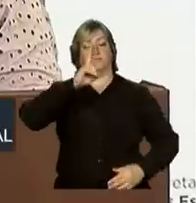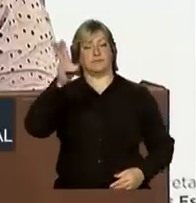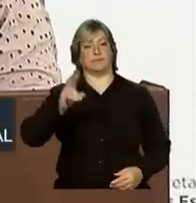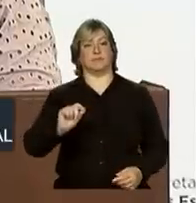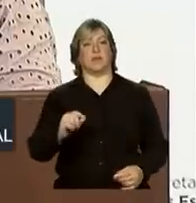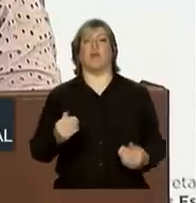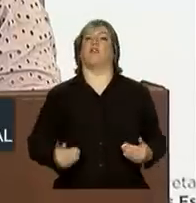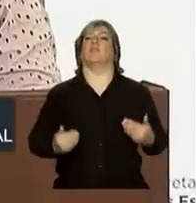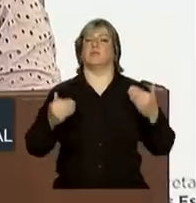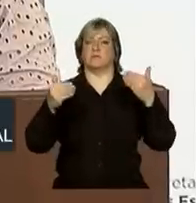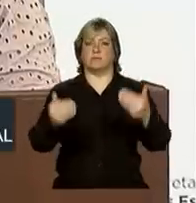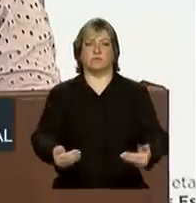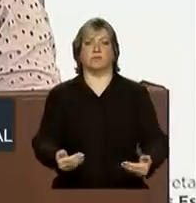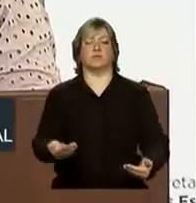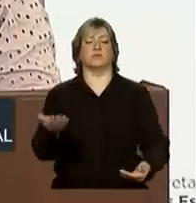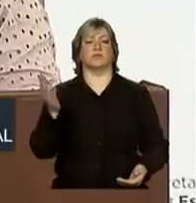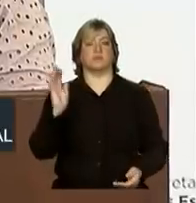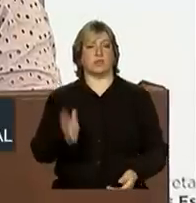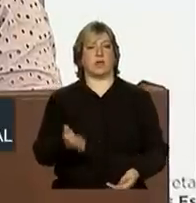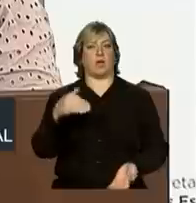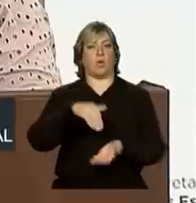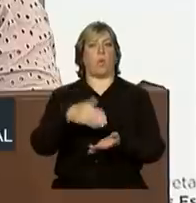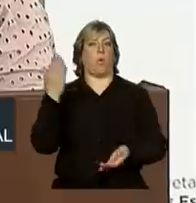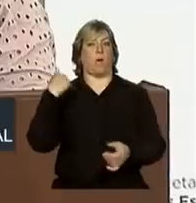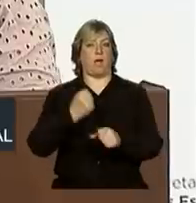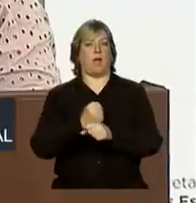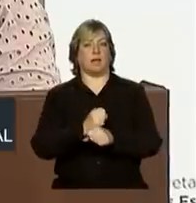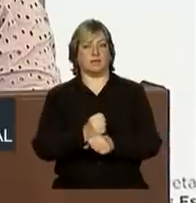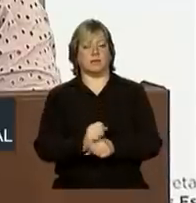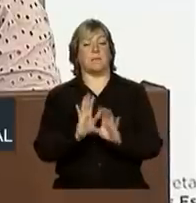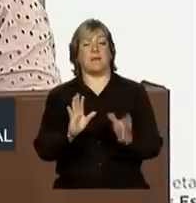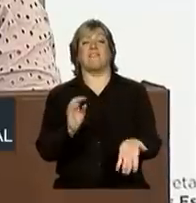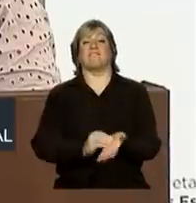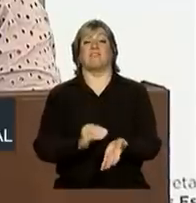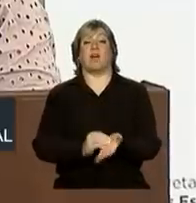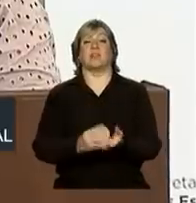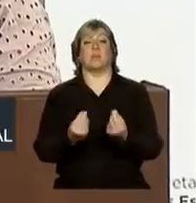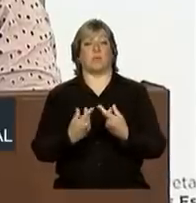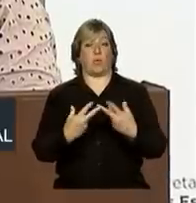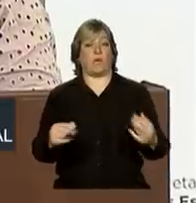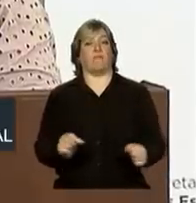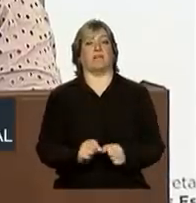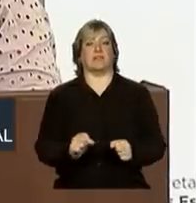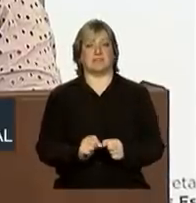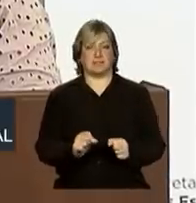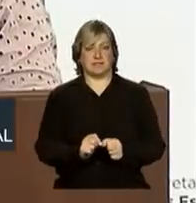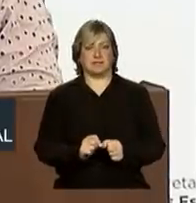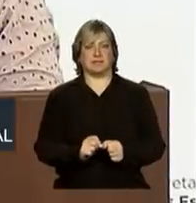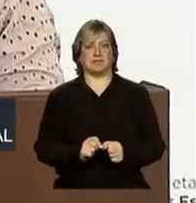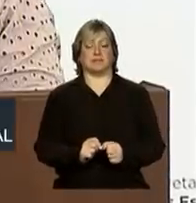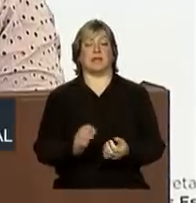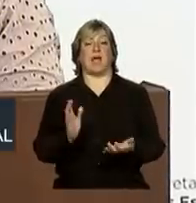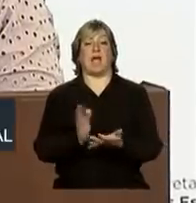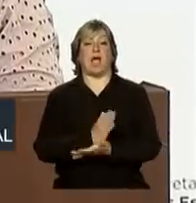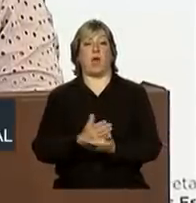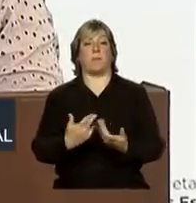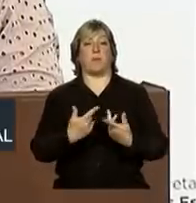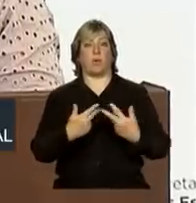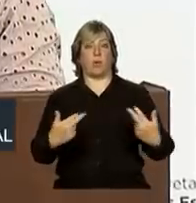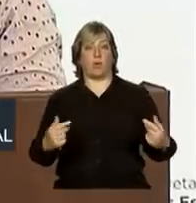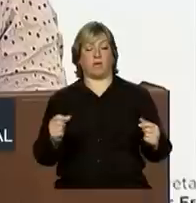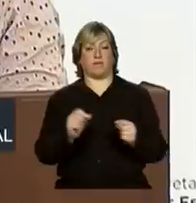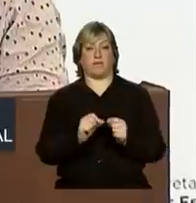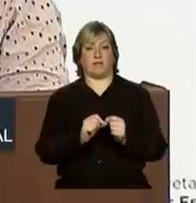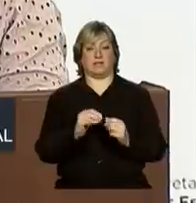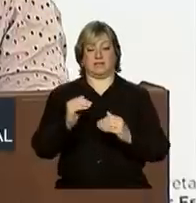Avançamos nos últimos anos, mas há muito o que fazer. e algumas máquinas de gerar desigualdade